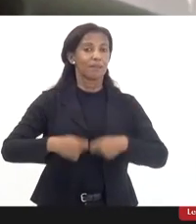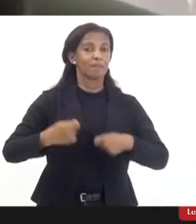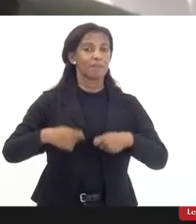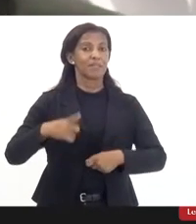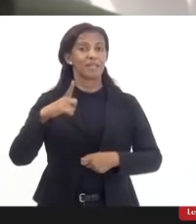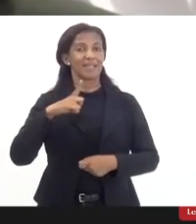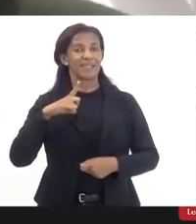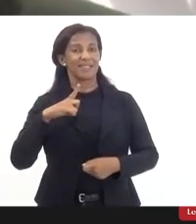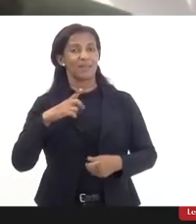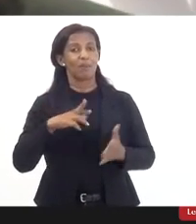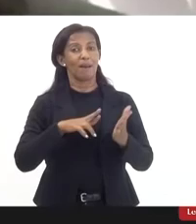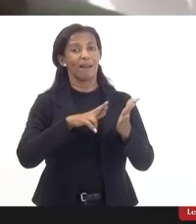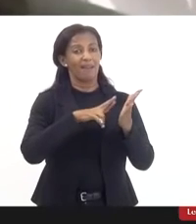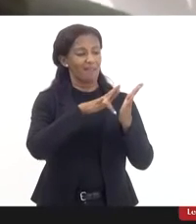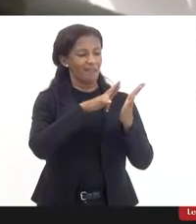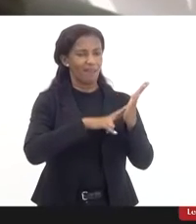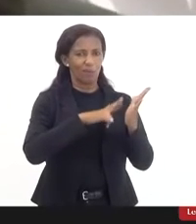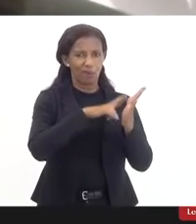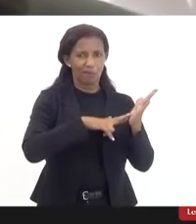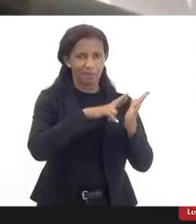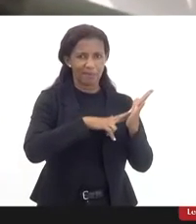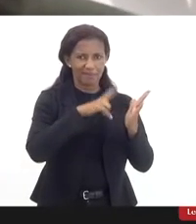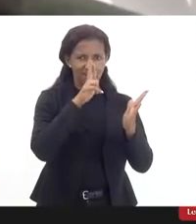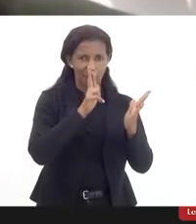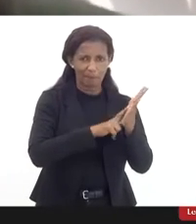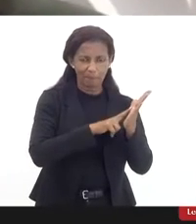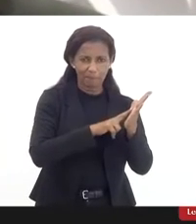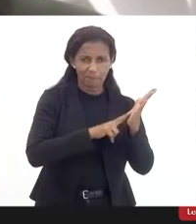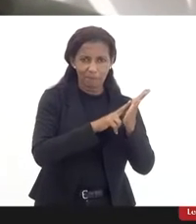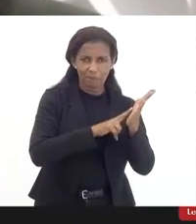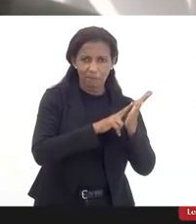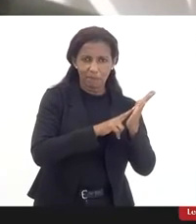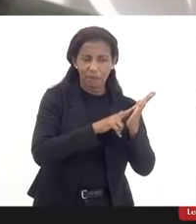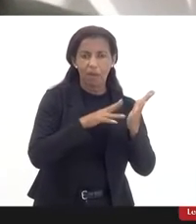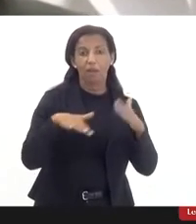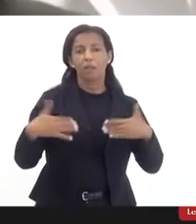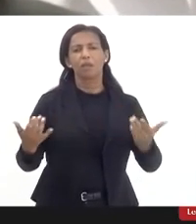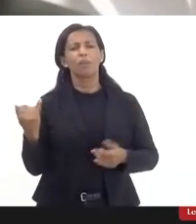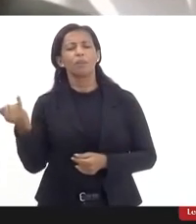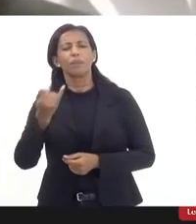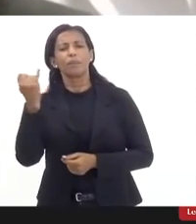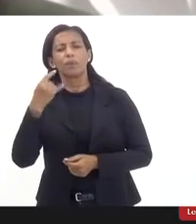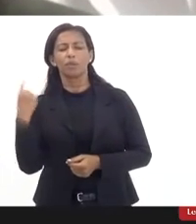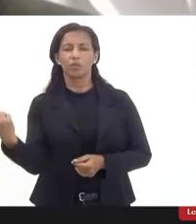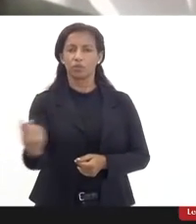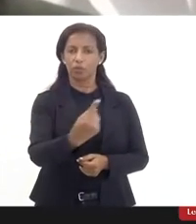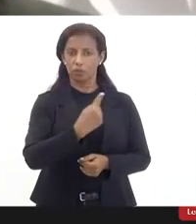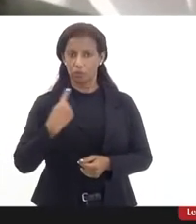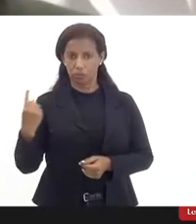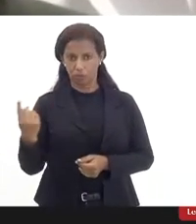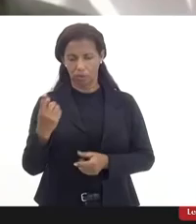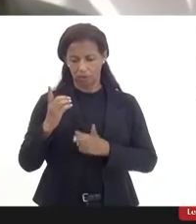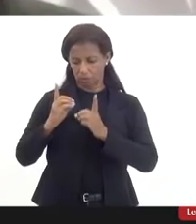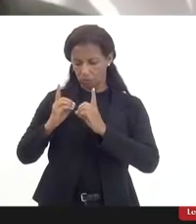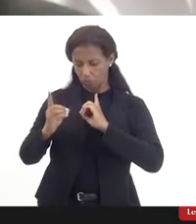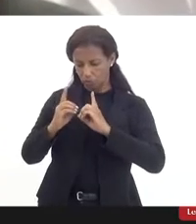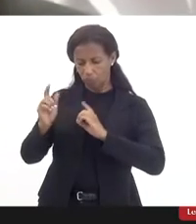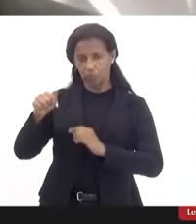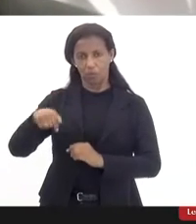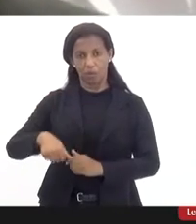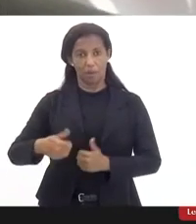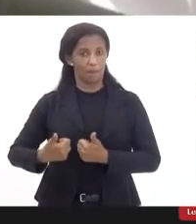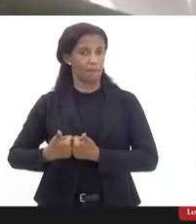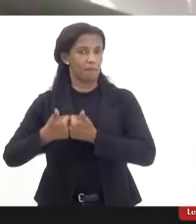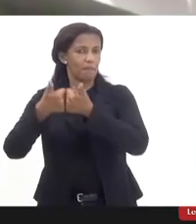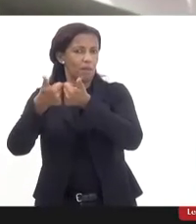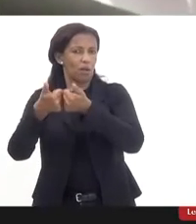de uma regulamentação então tão importante quanto nós estarmos aqui discutindo a